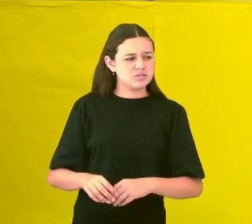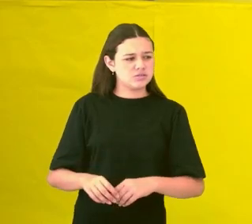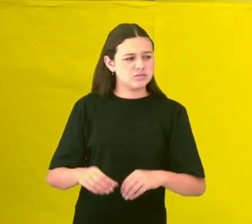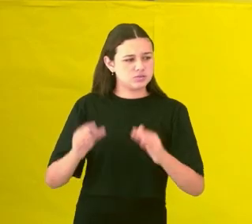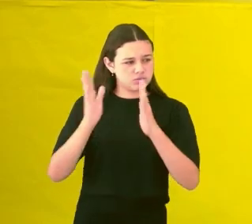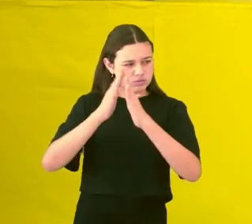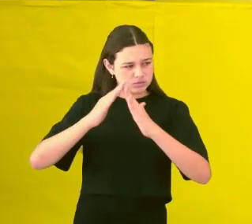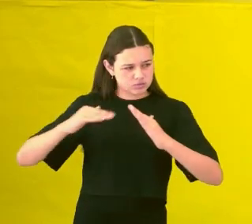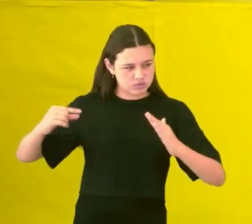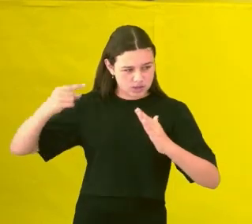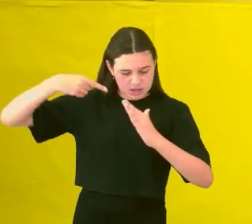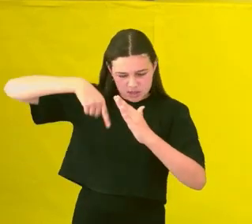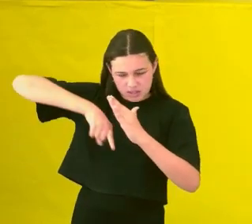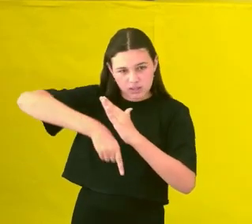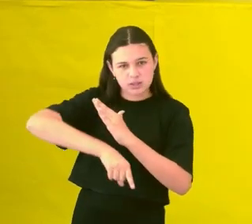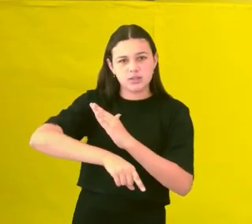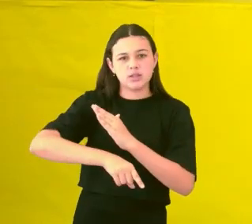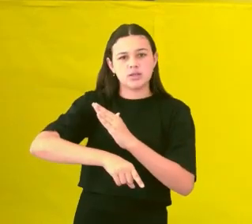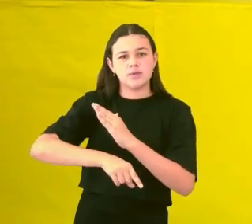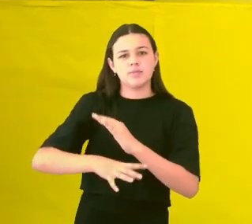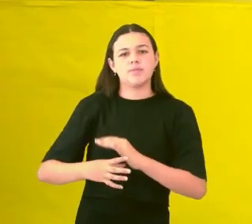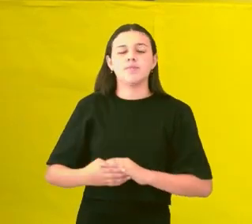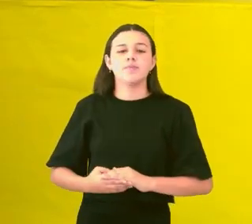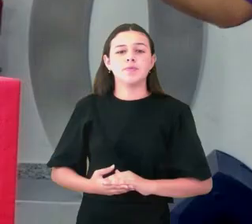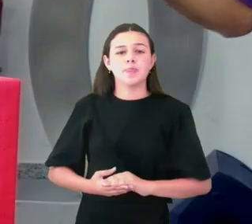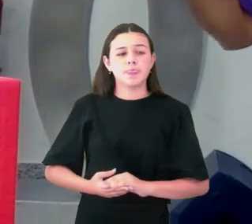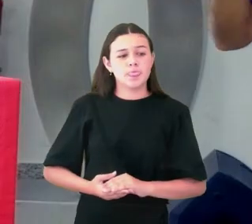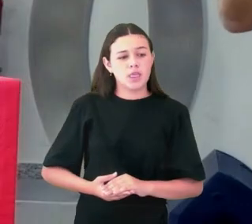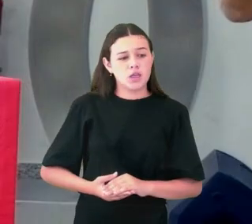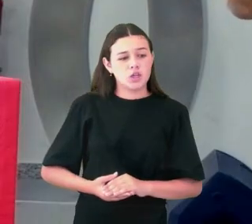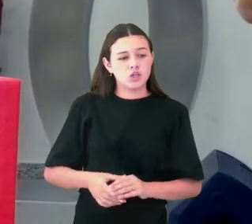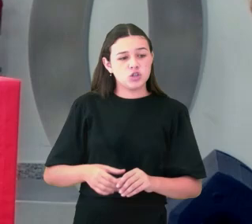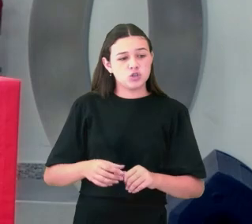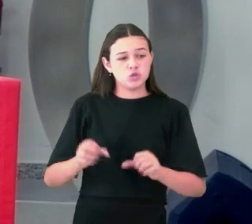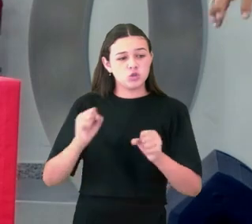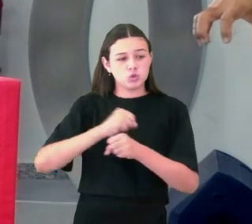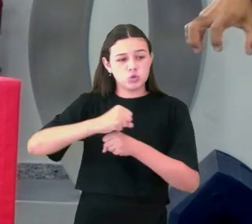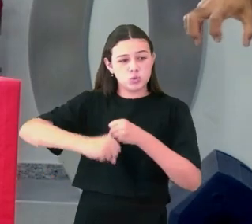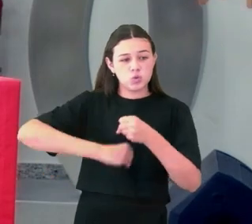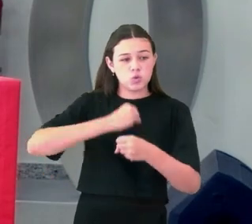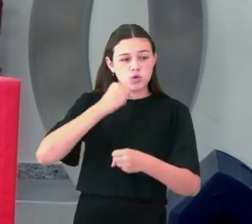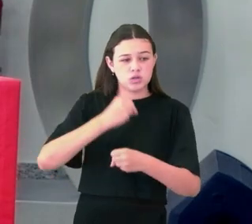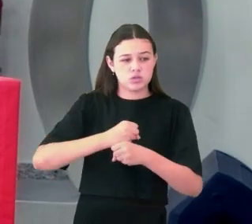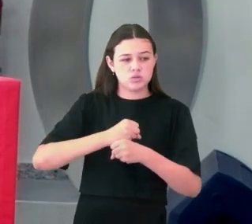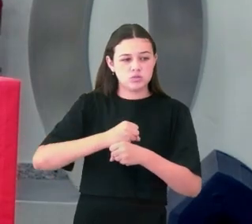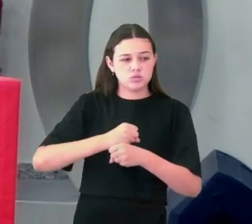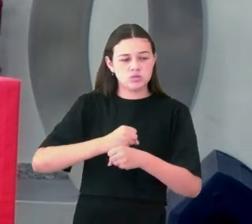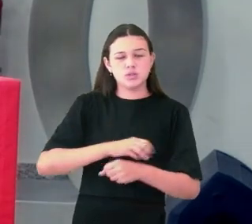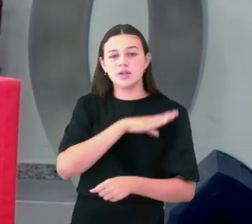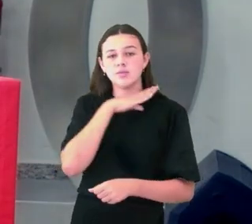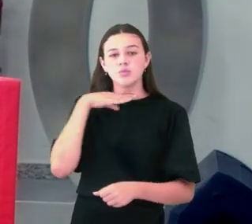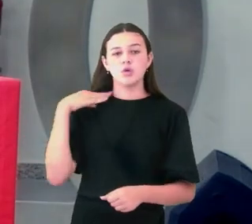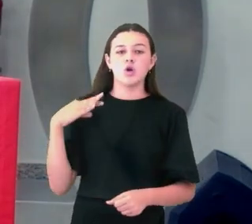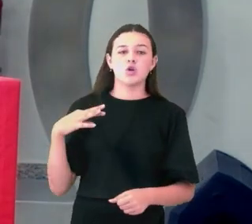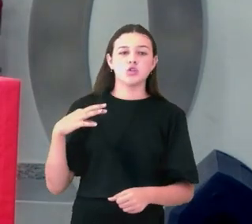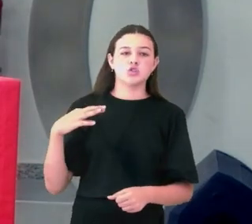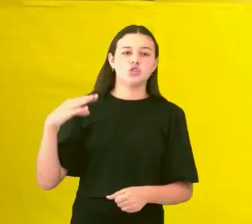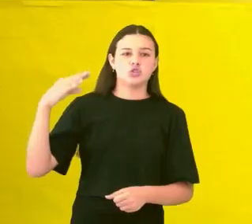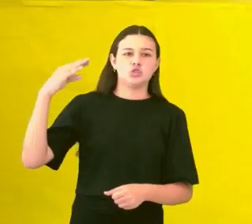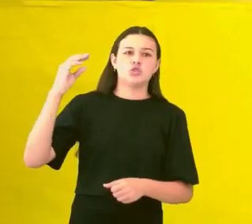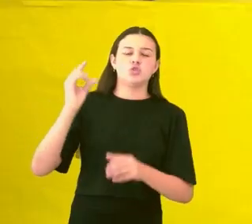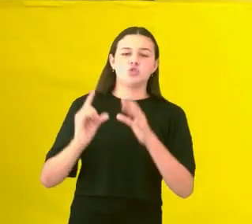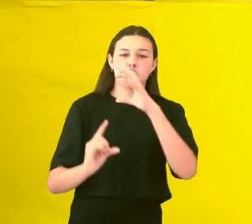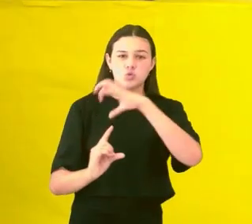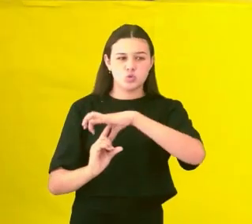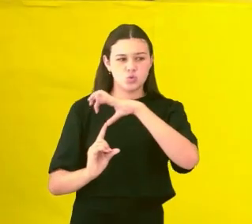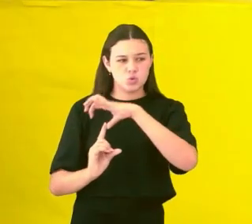aconteceu no ano da morte do rei Osías. Lembram-se disso? O que aconteceu é que Osías, de alguma forma, despertou a esperança no povo de